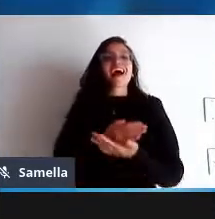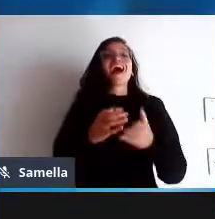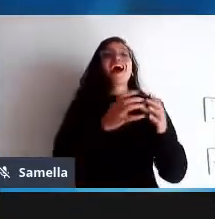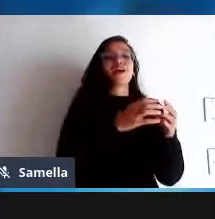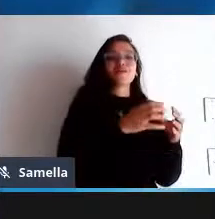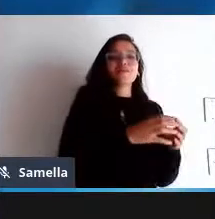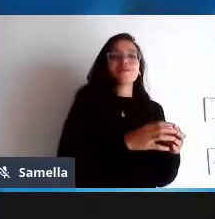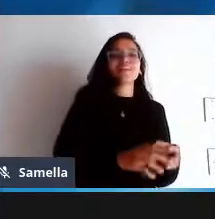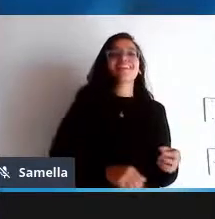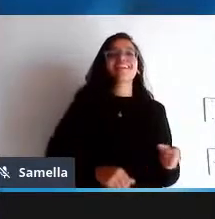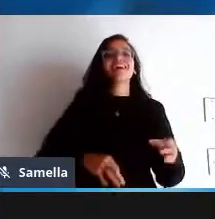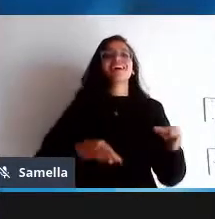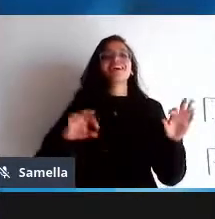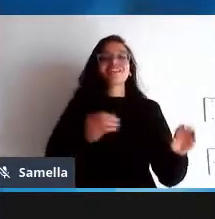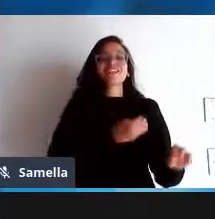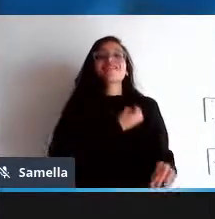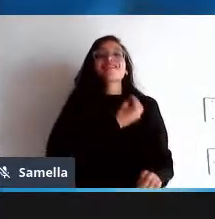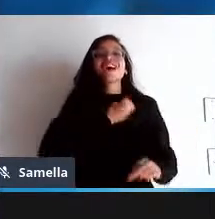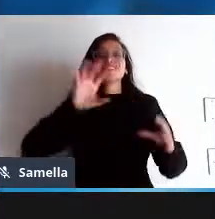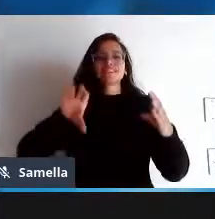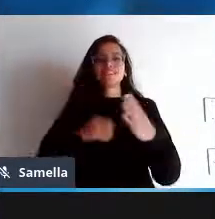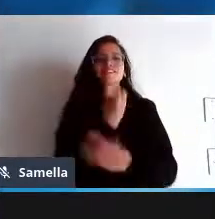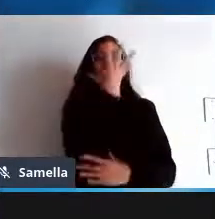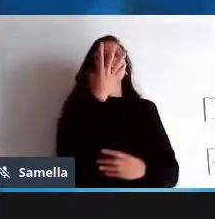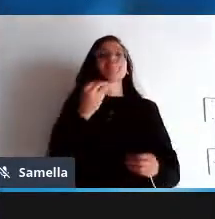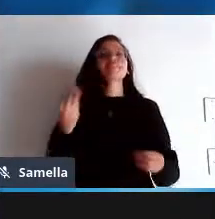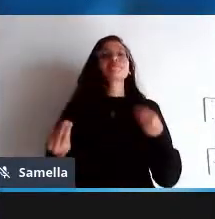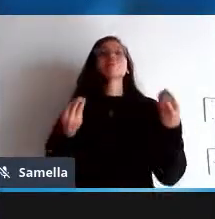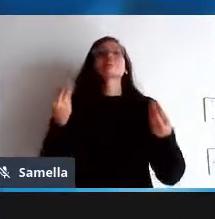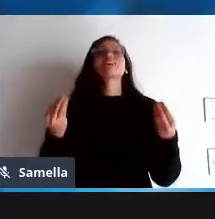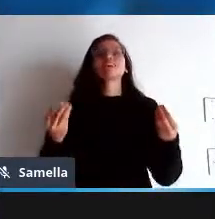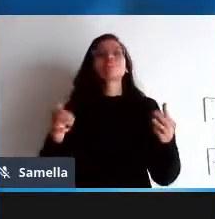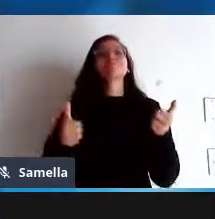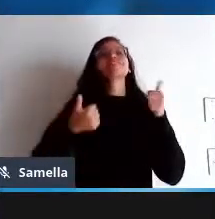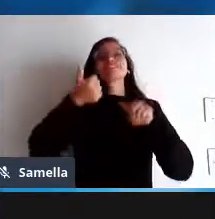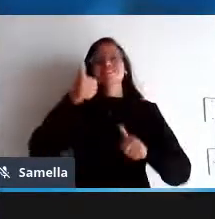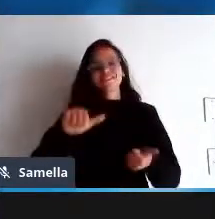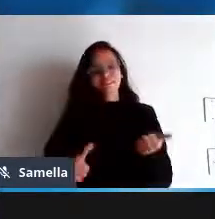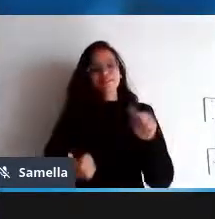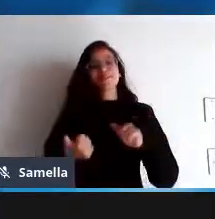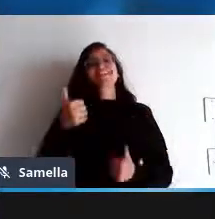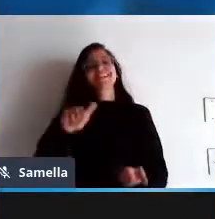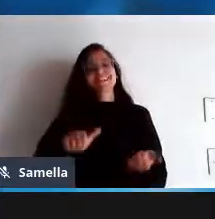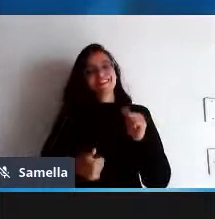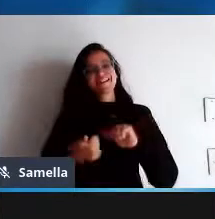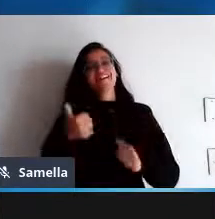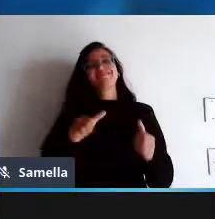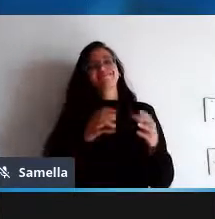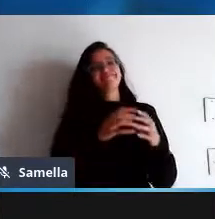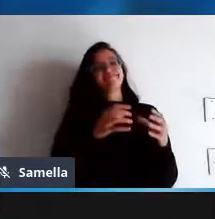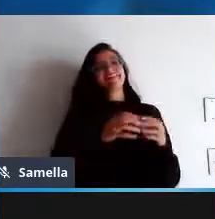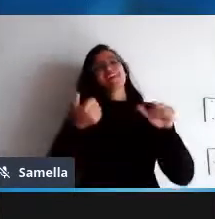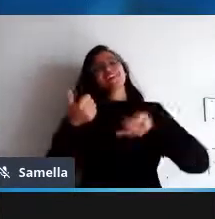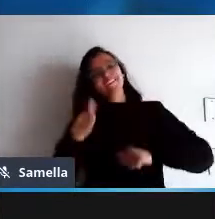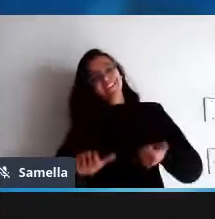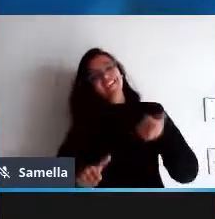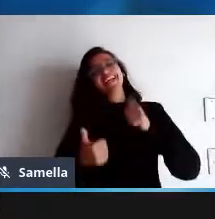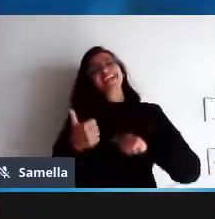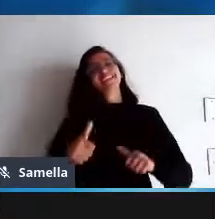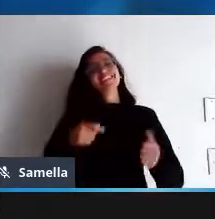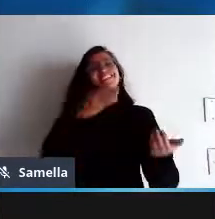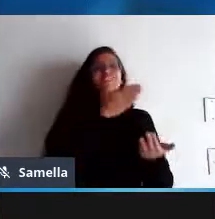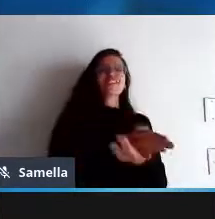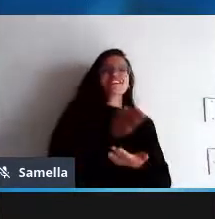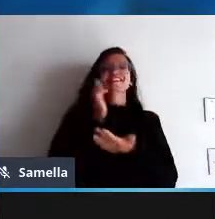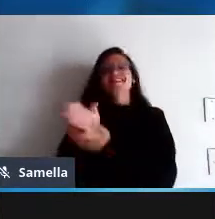posicionar não basta fornecer uma boa tecnologia essa tecnologia tem que ser questionada avaliada direcionada